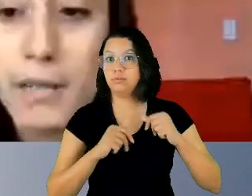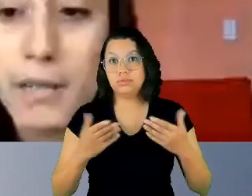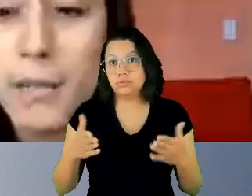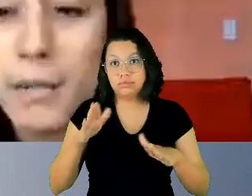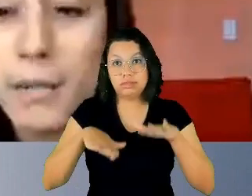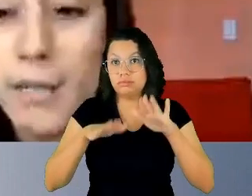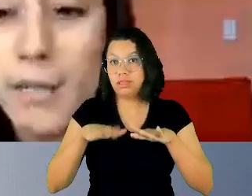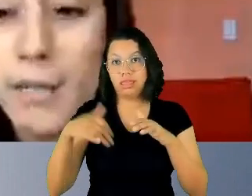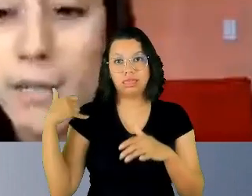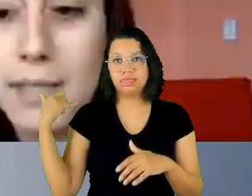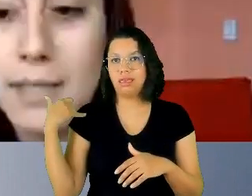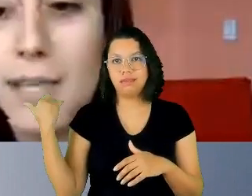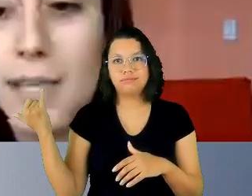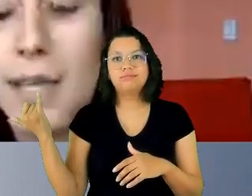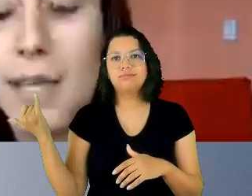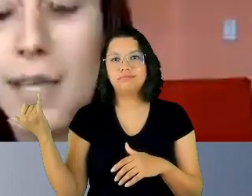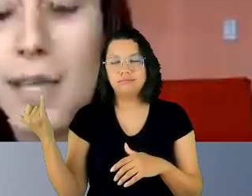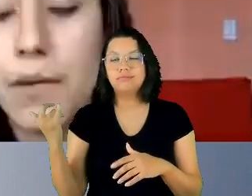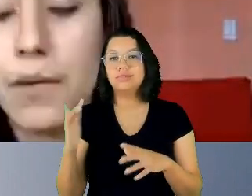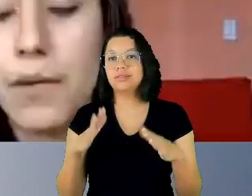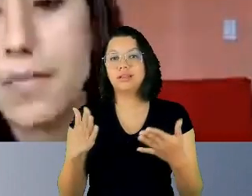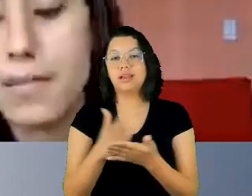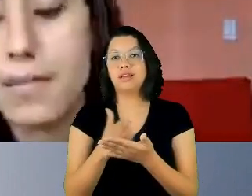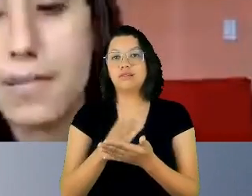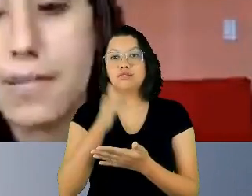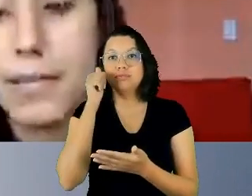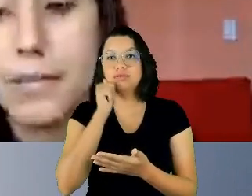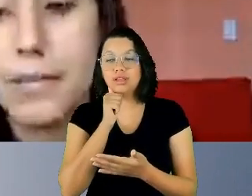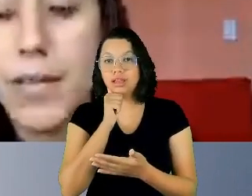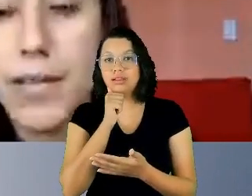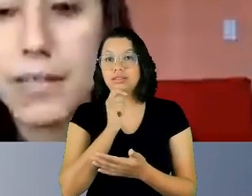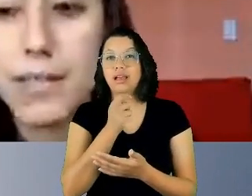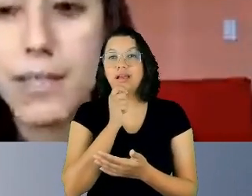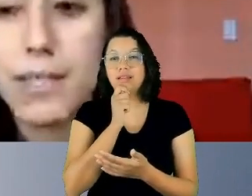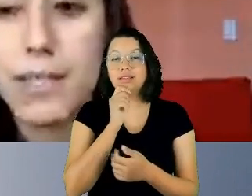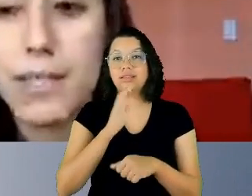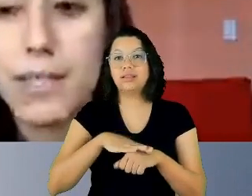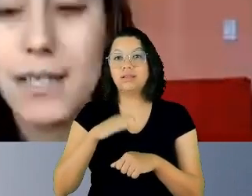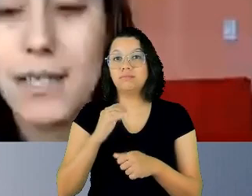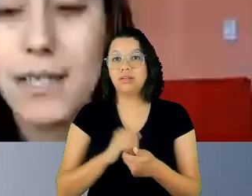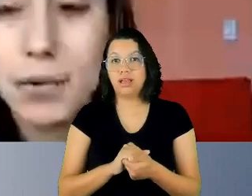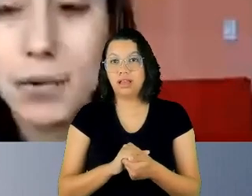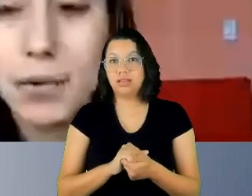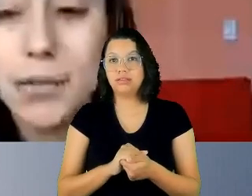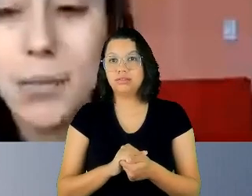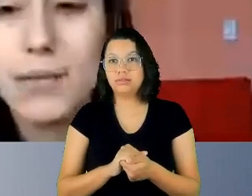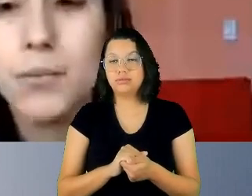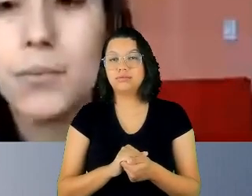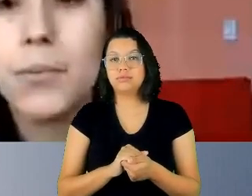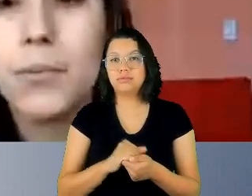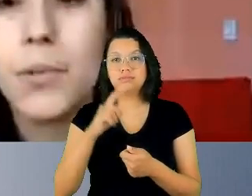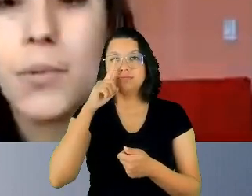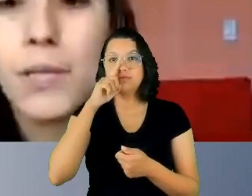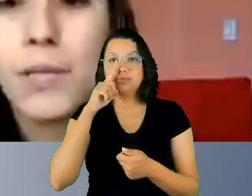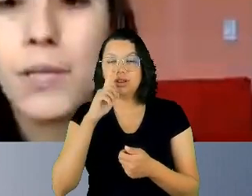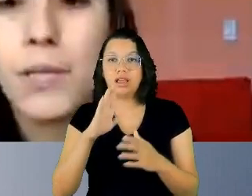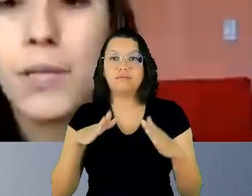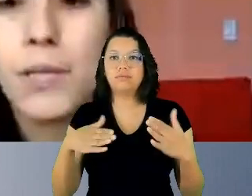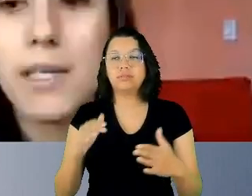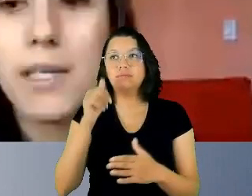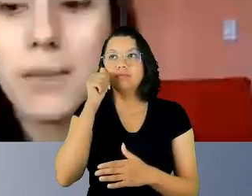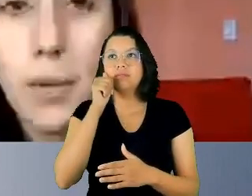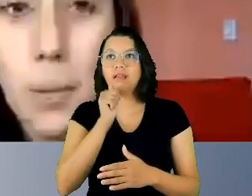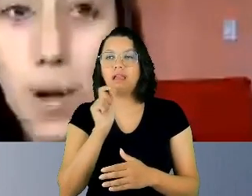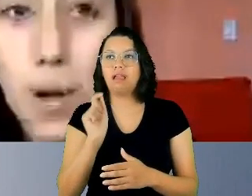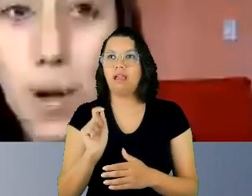estão ainda mais vulnerabilizadas, né? Então, mulheres que usam o espaço público, que